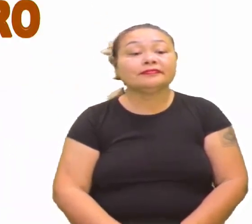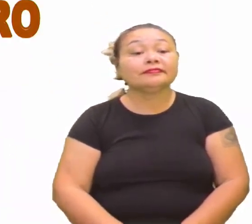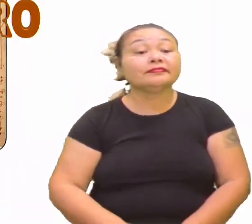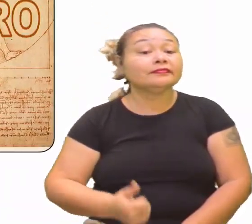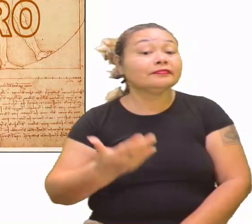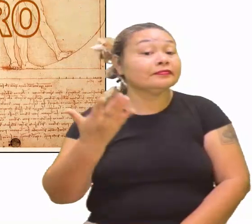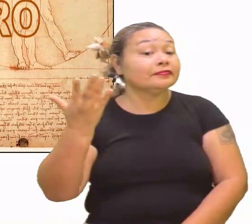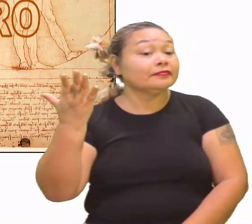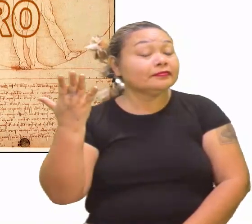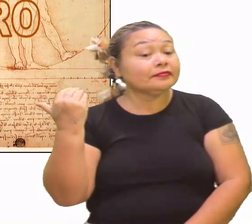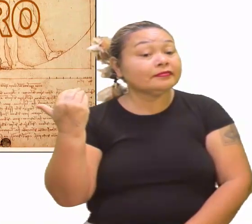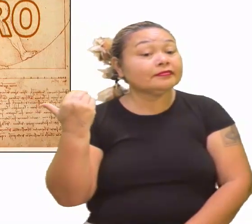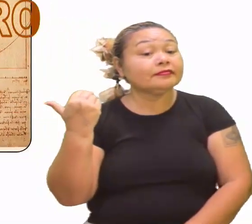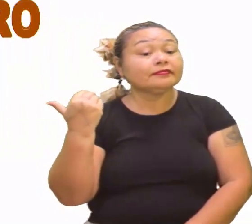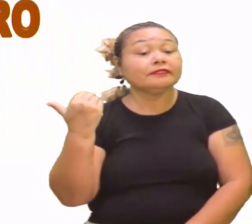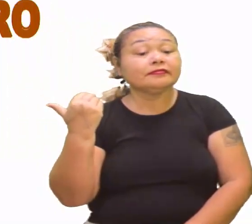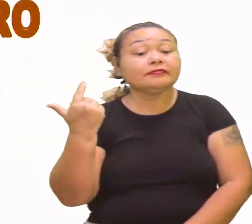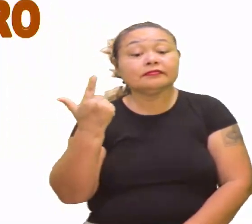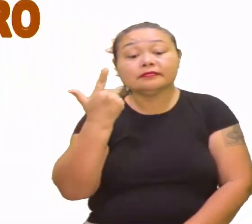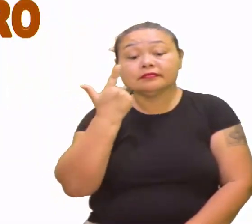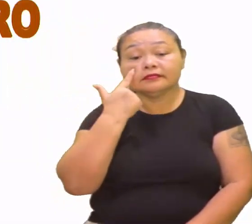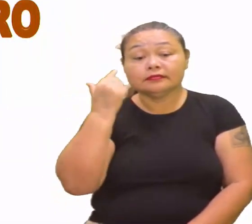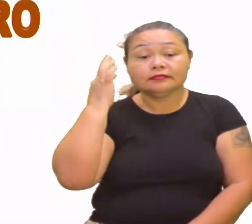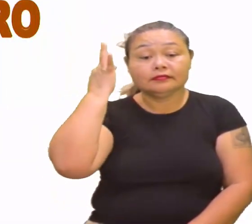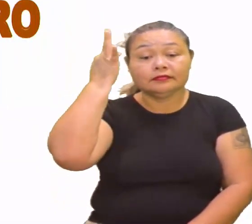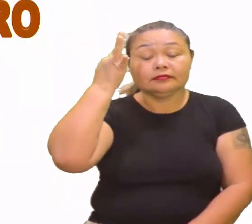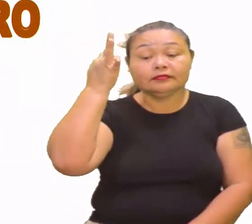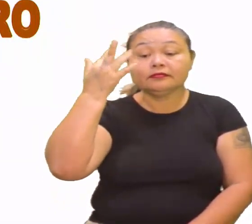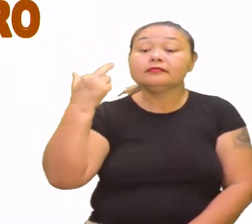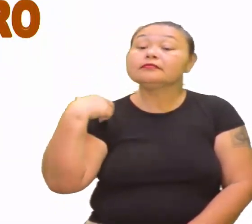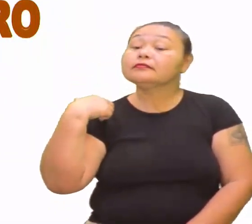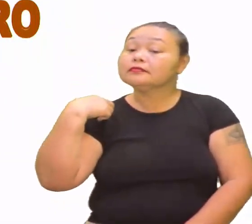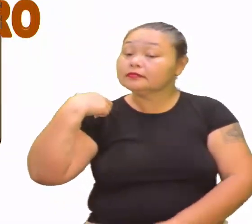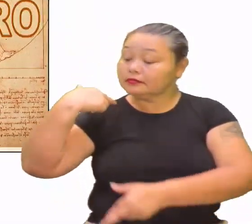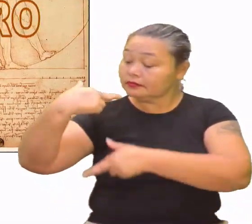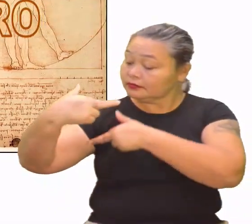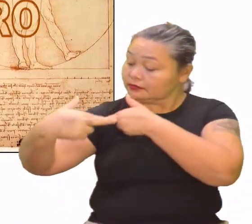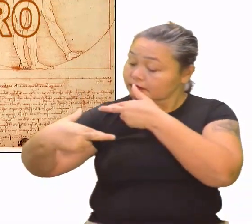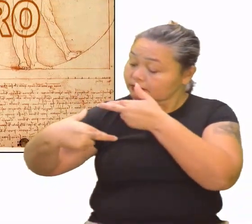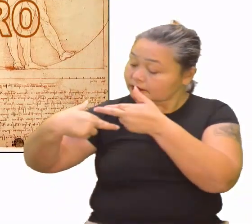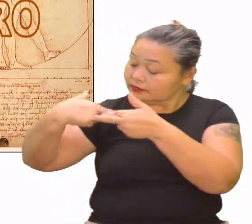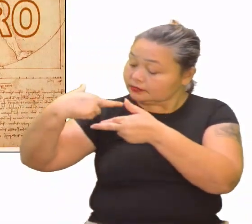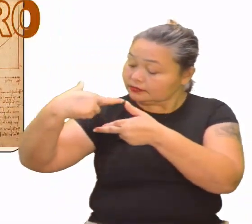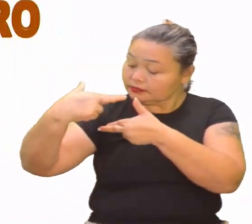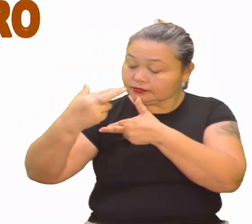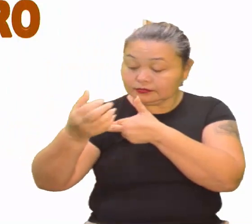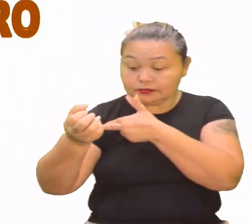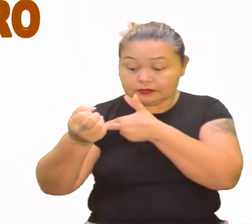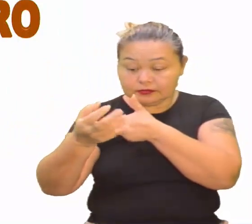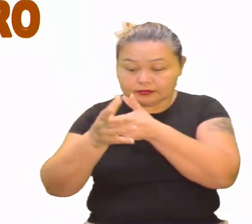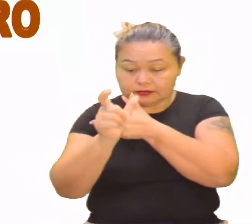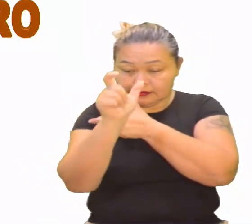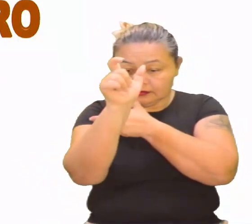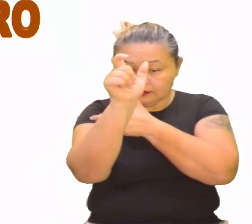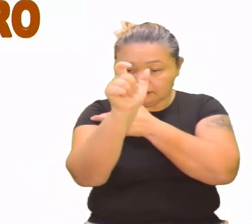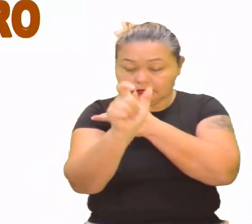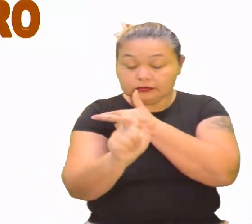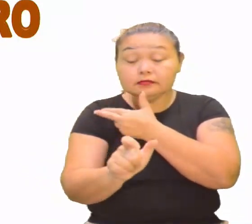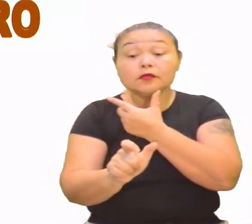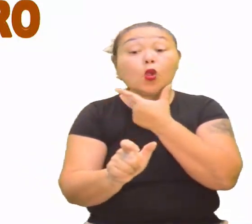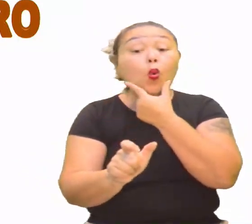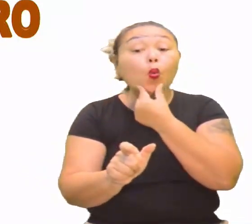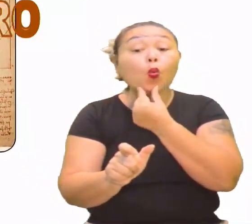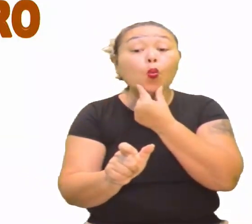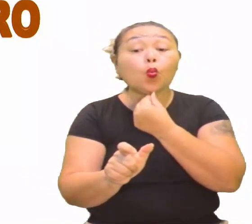Então vamos lá. Vamos ver a filosofia renascentista, né? O homem como centro. O que é o homem